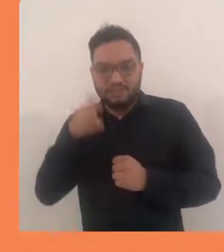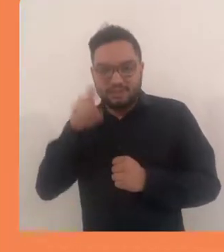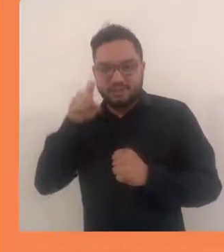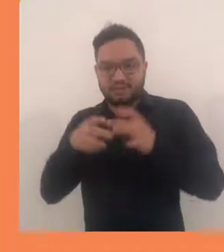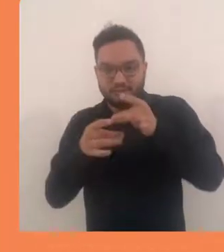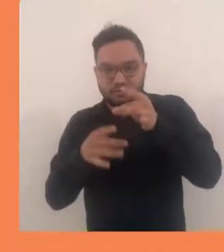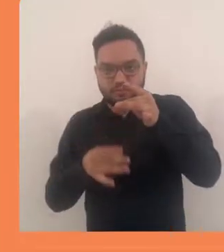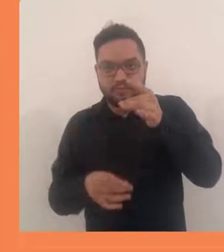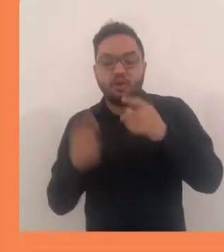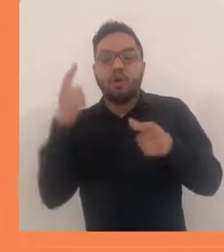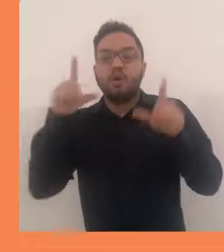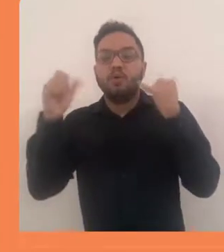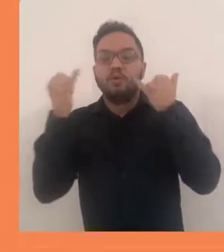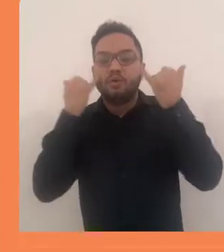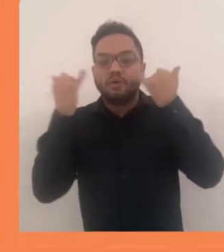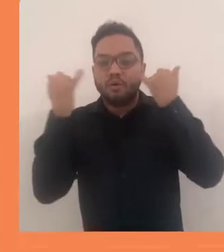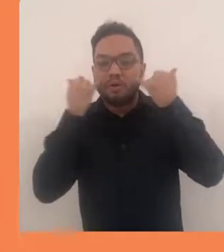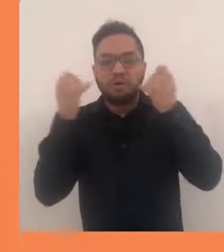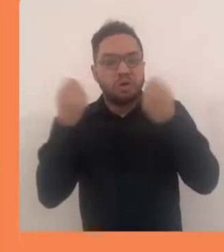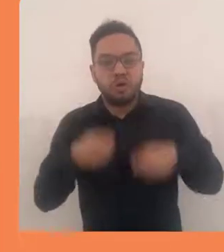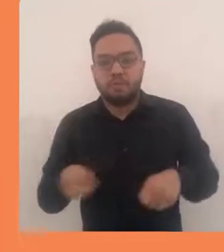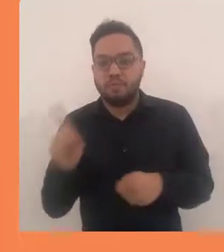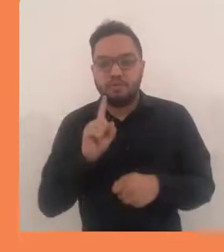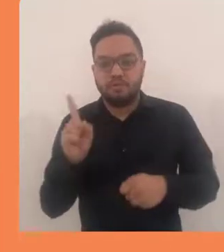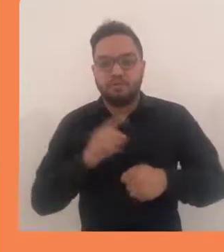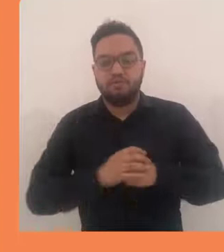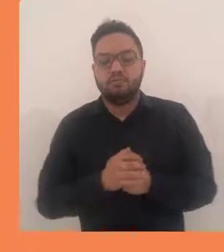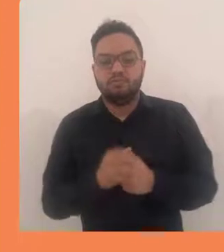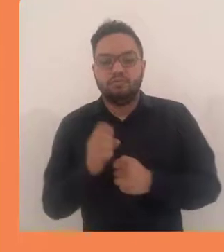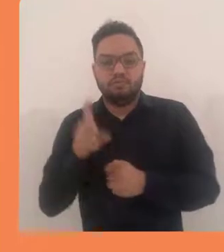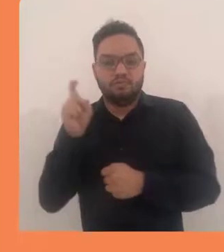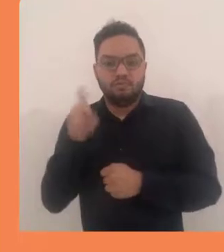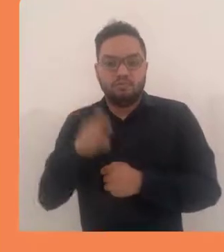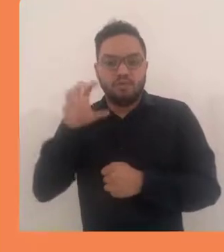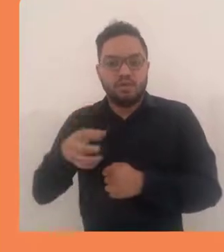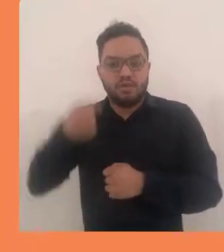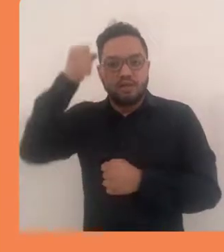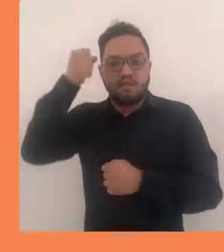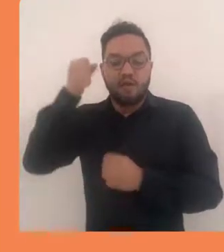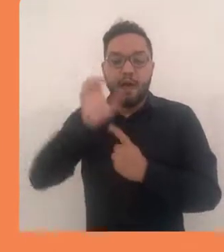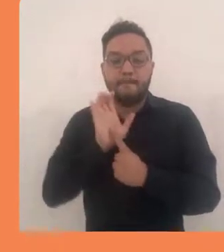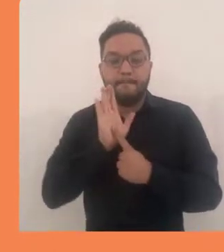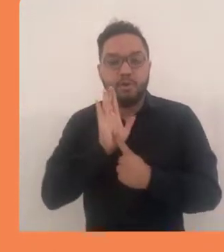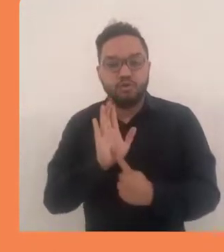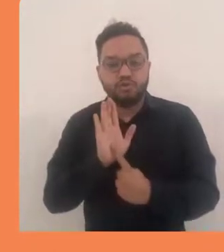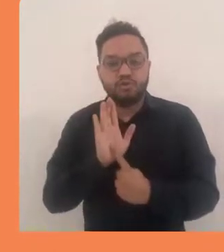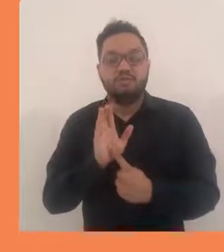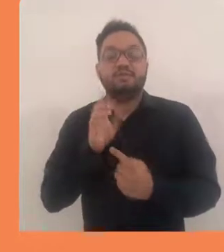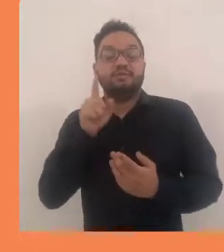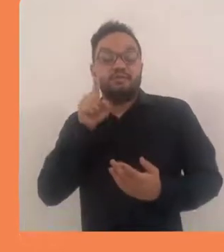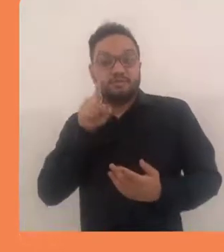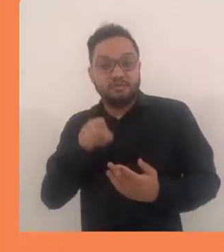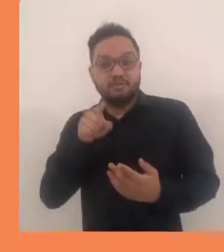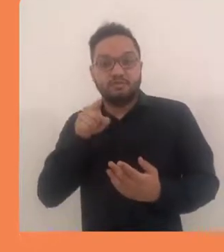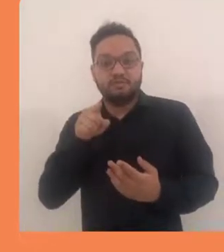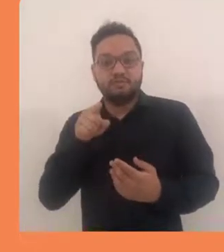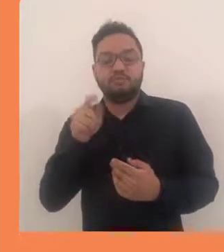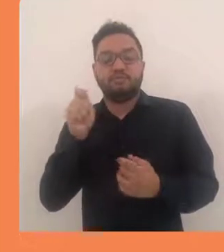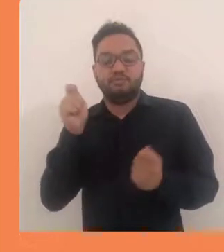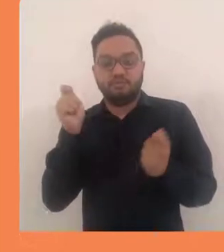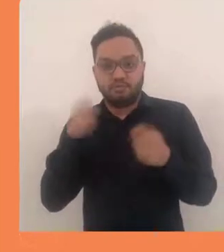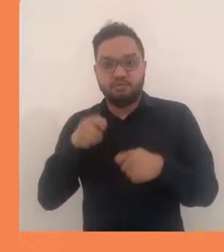exibir a descrição e as outras informações não são necessárias. Ao clicarmos em salvar e mostrar, ele